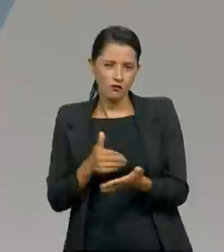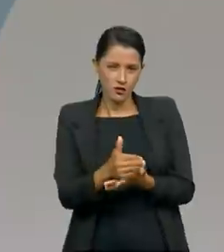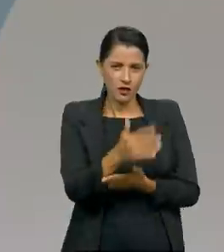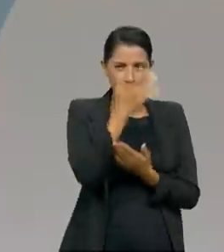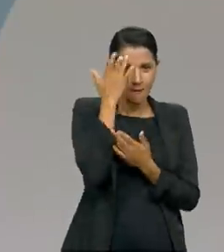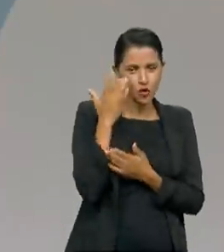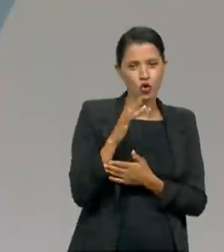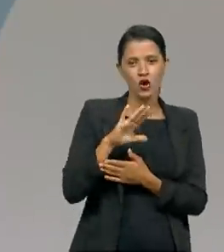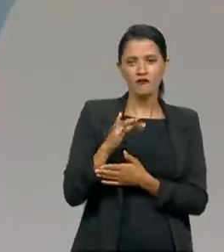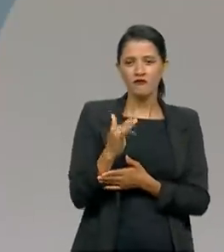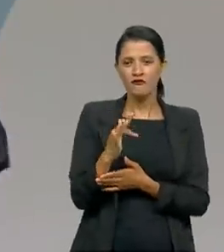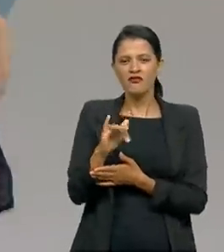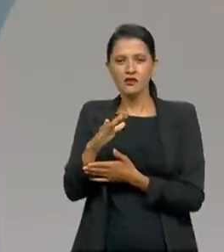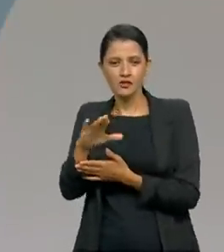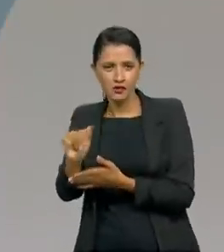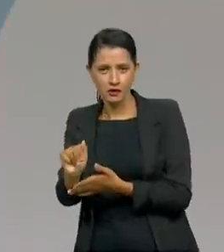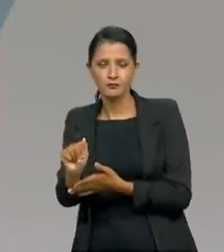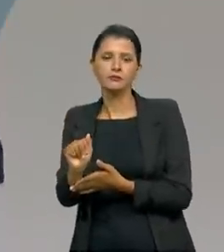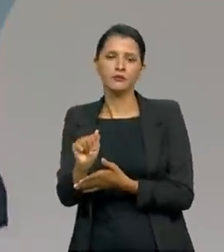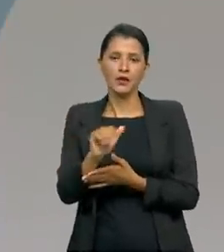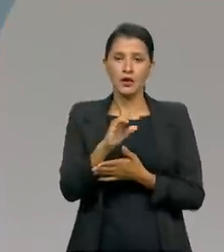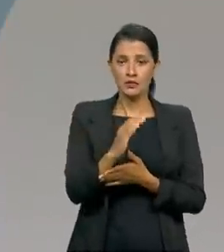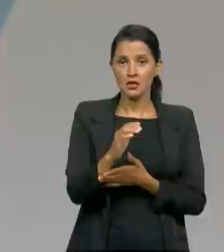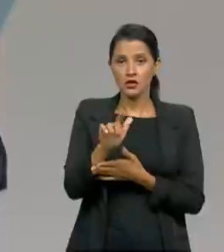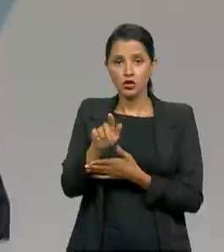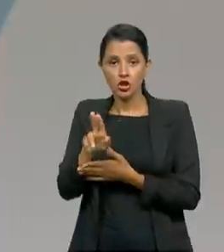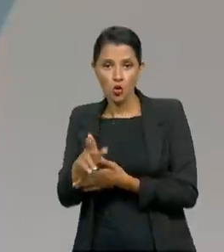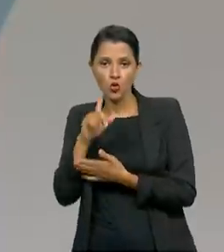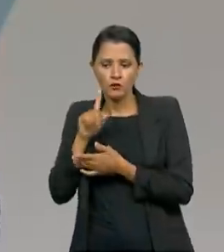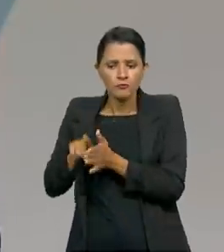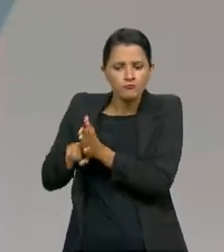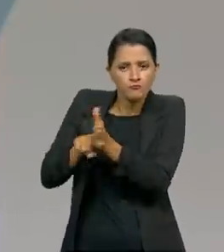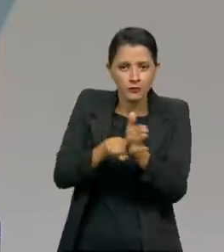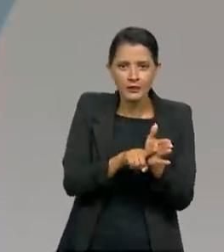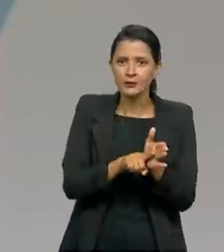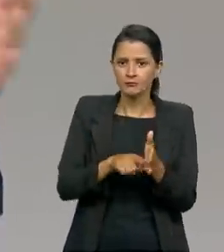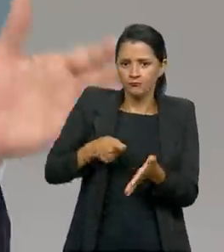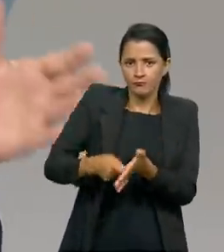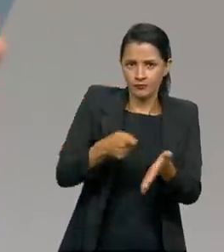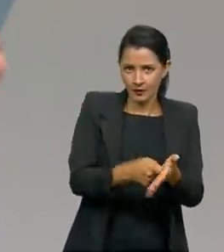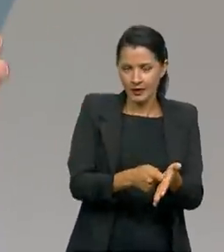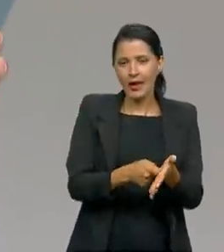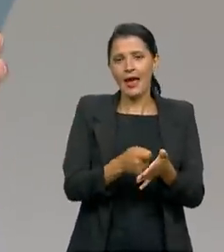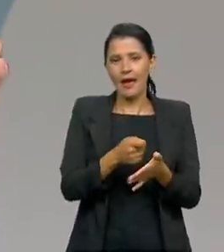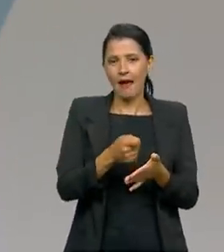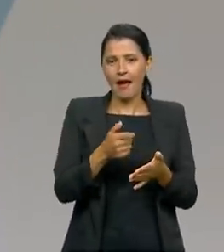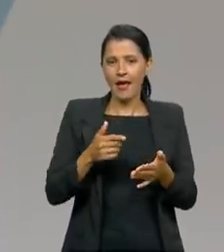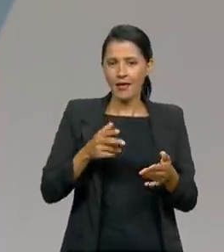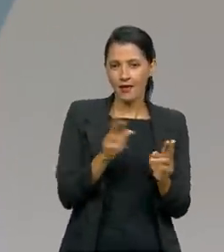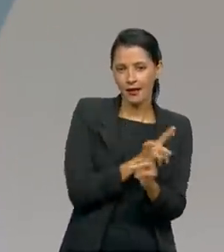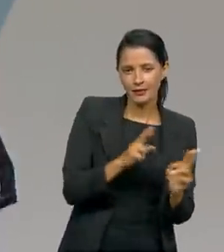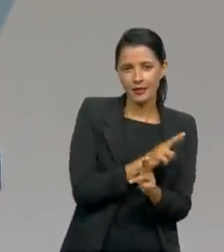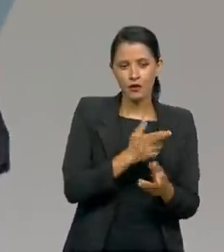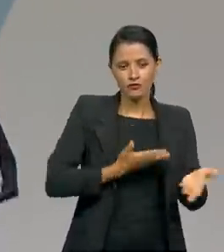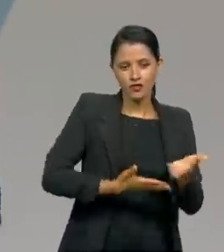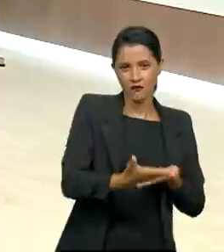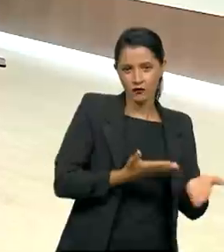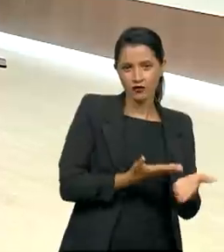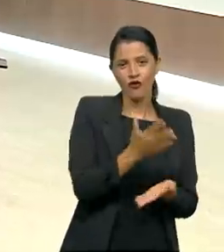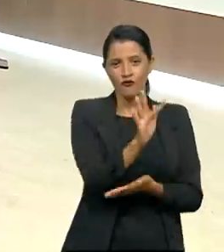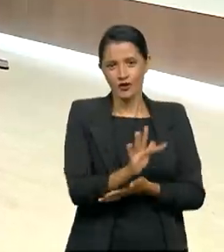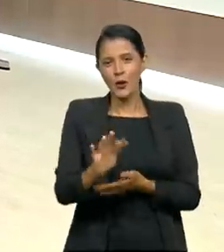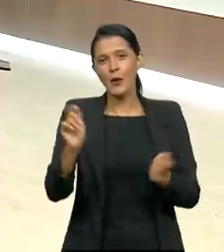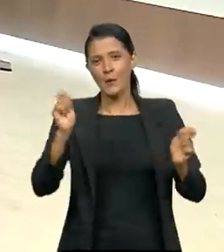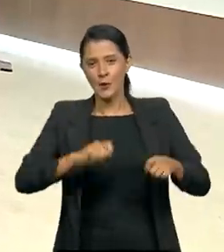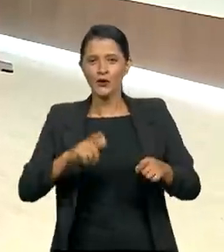físicas. A CGU, ela tem um trabalho de apuração rigoroso em relação a servidores federais que possam vir a ter